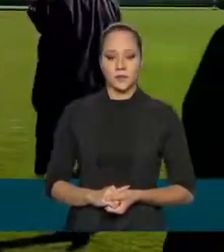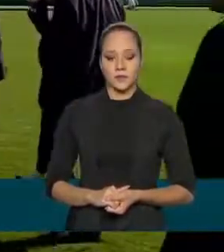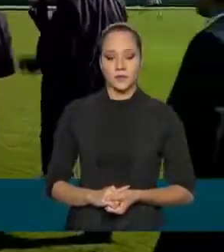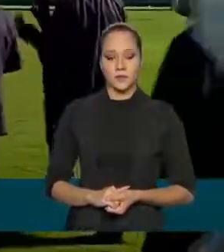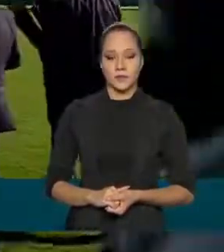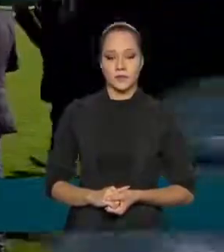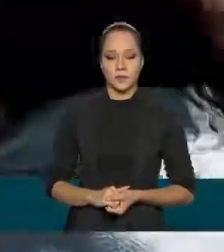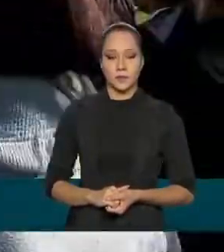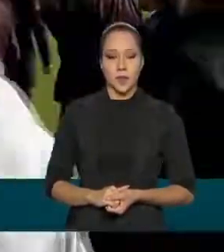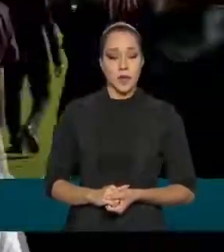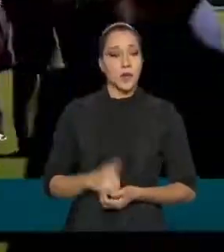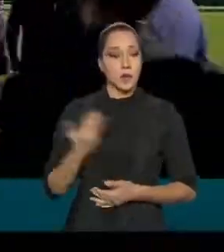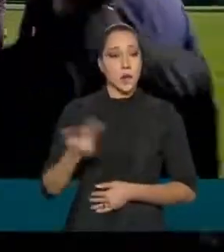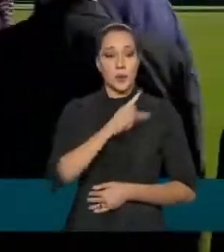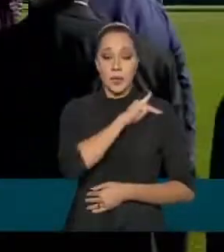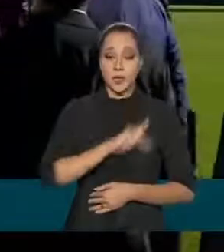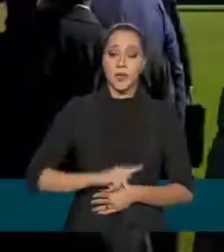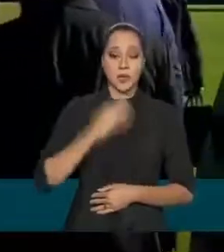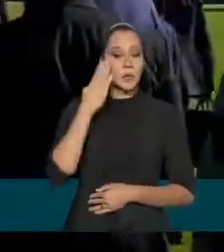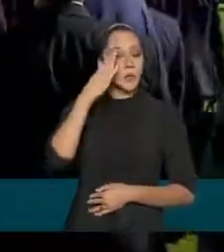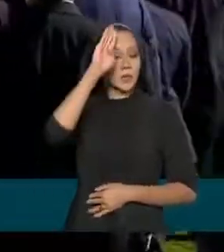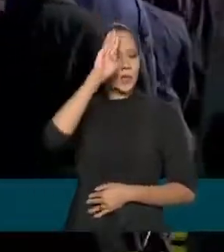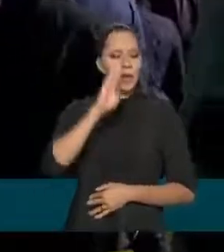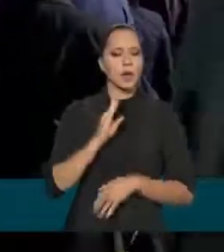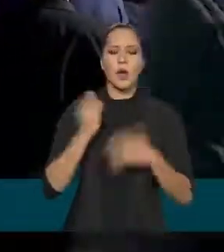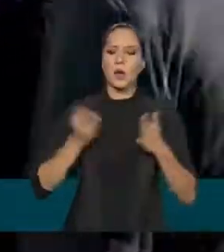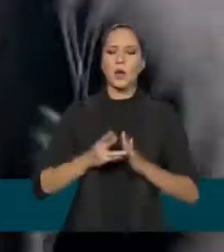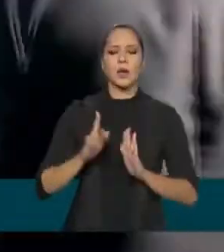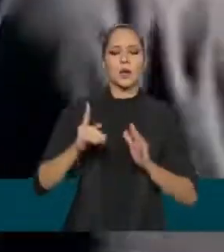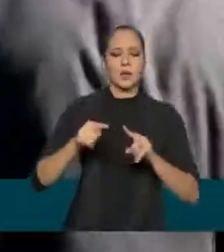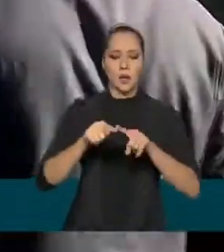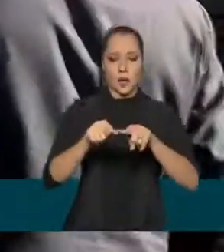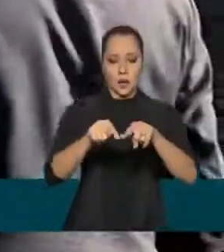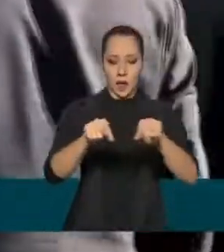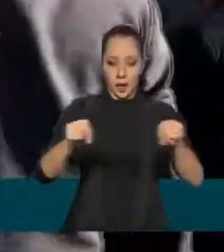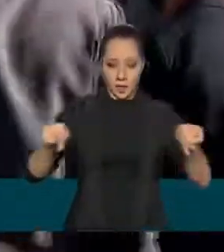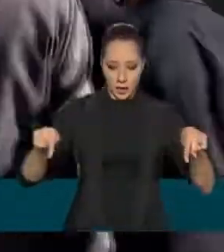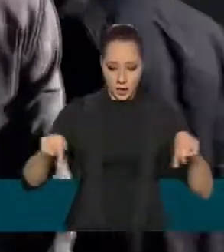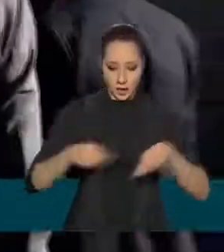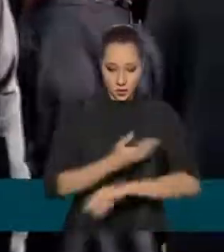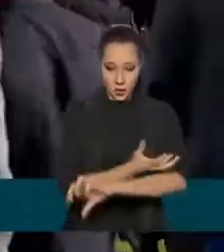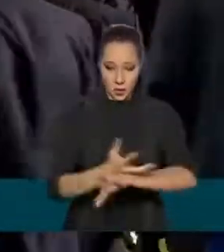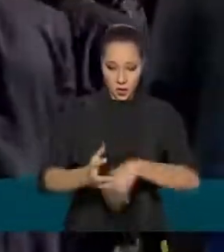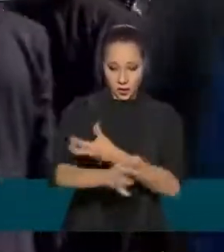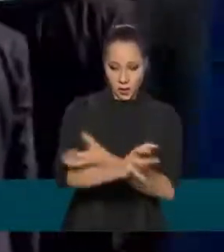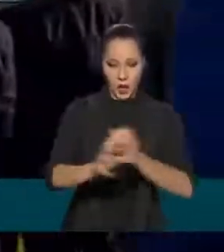Aí o presidente Jair Bolsonaro se dirige aí para o centro do gramado,